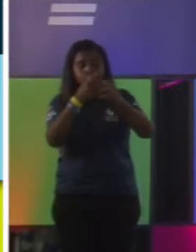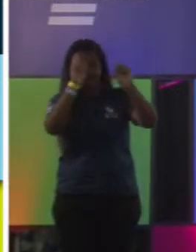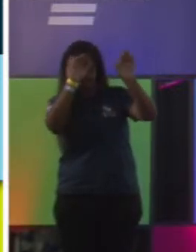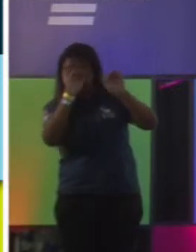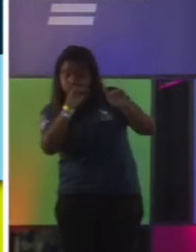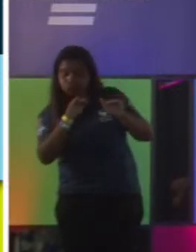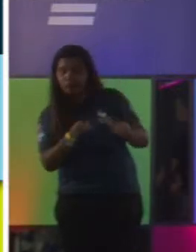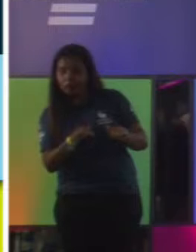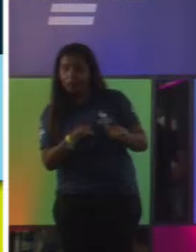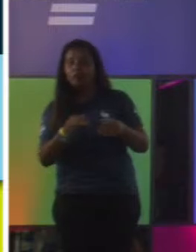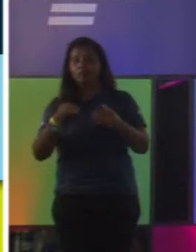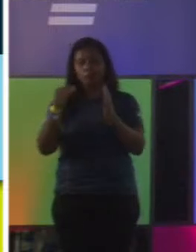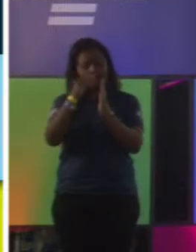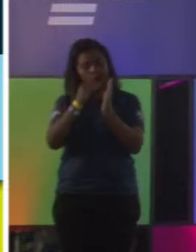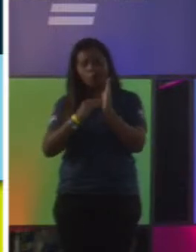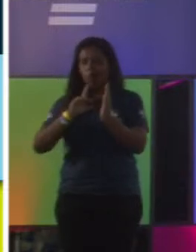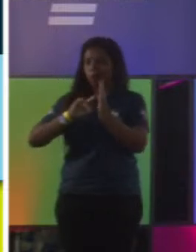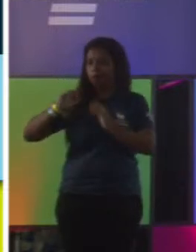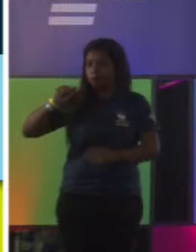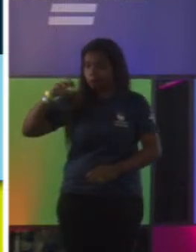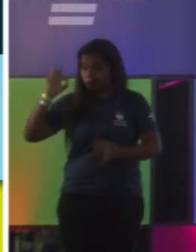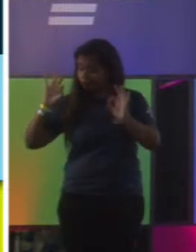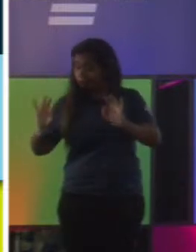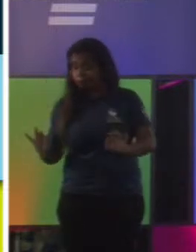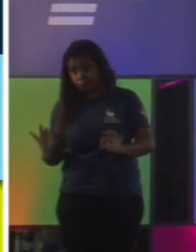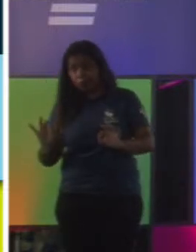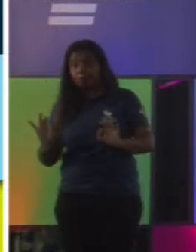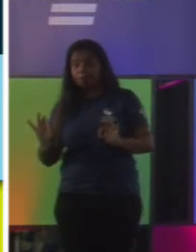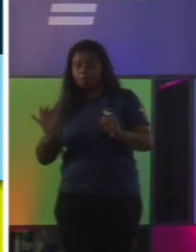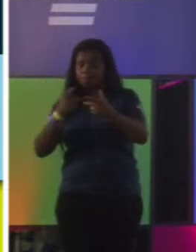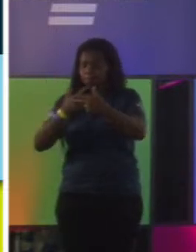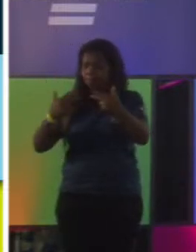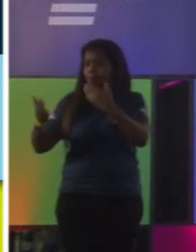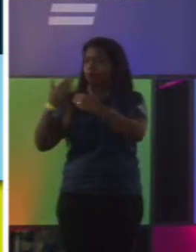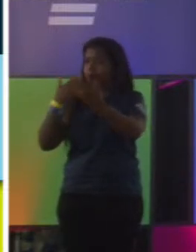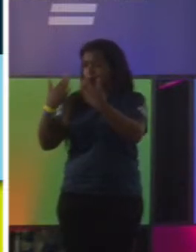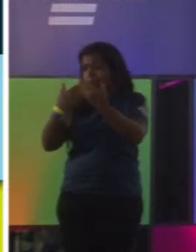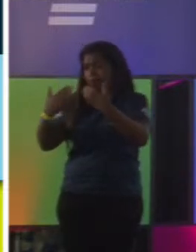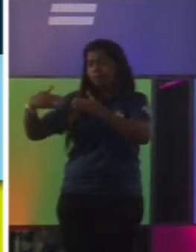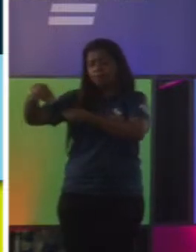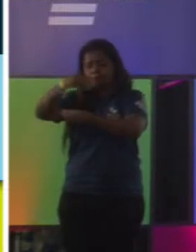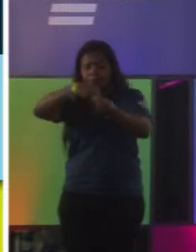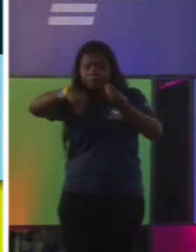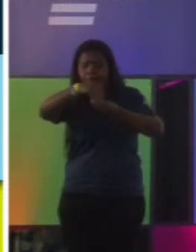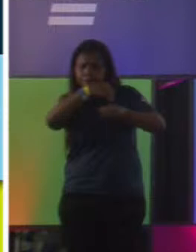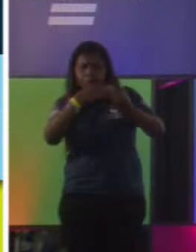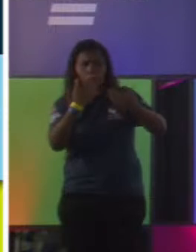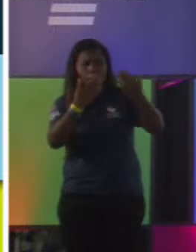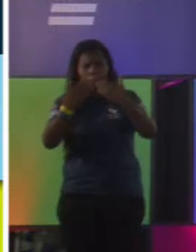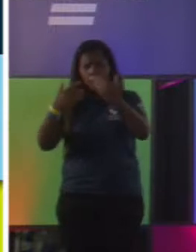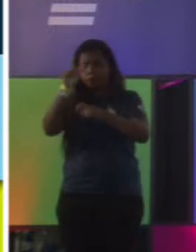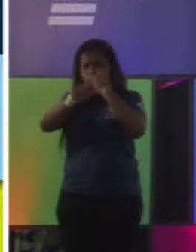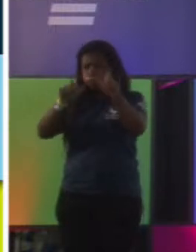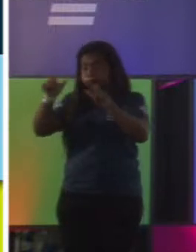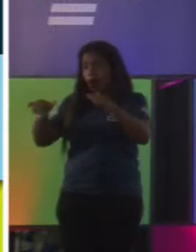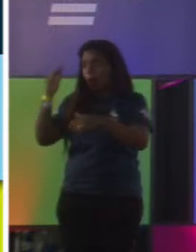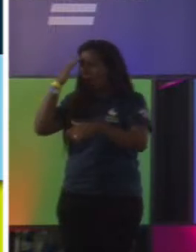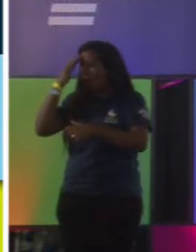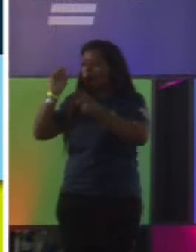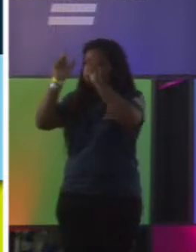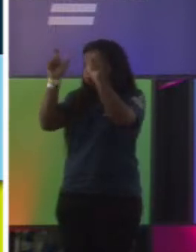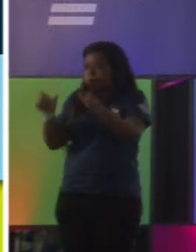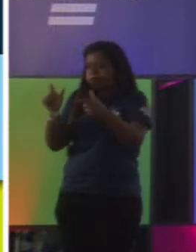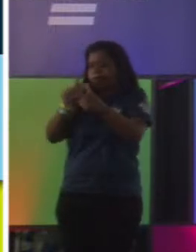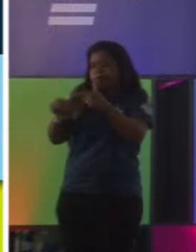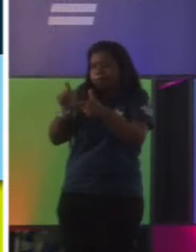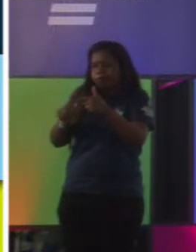precisa chegar no prazo. Então, é muito legal quando você conversa com várias pessoas daquela cadeia, porque você começa a entender como cada um entende o problema e